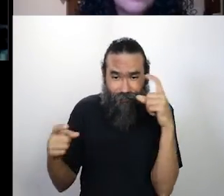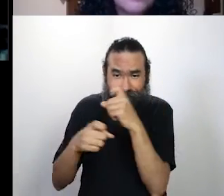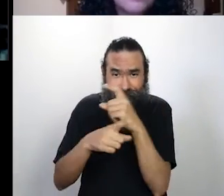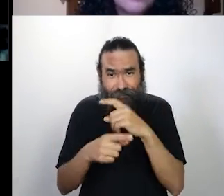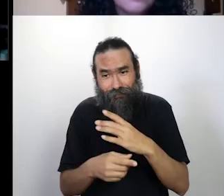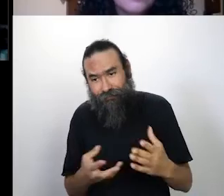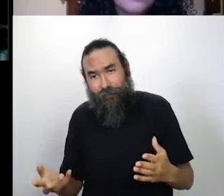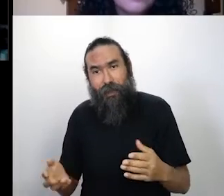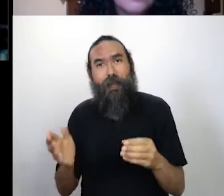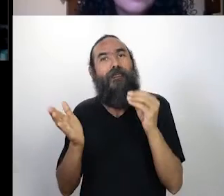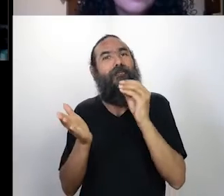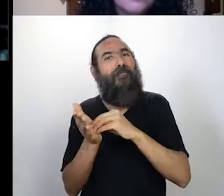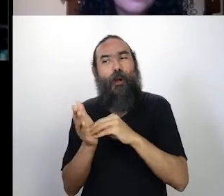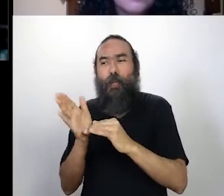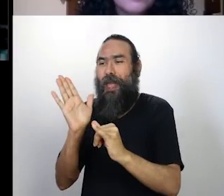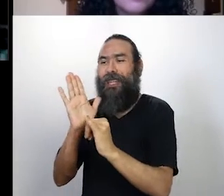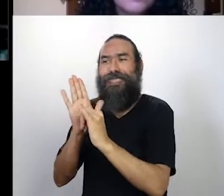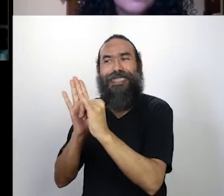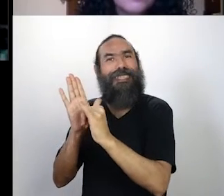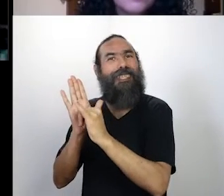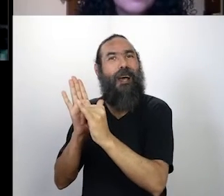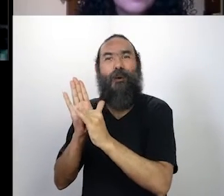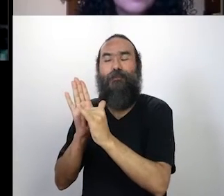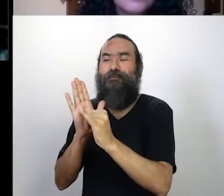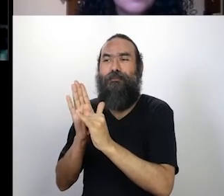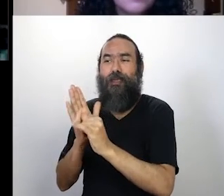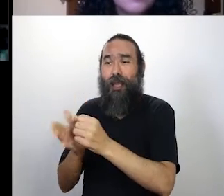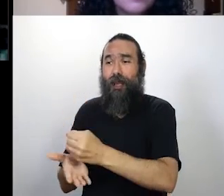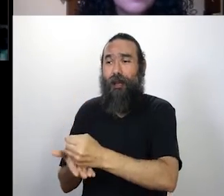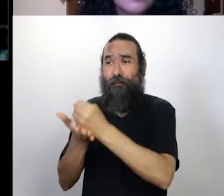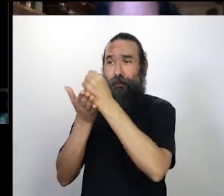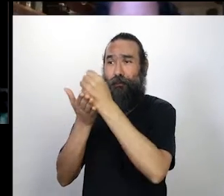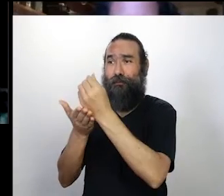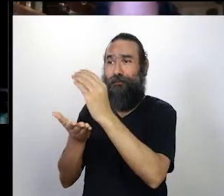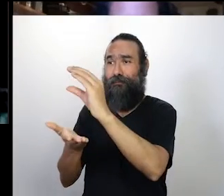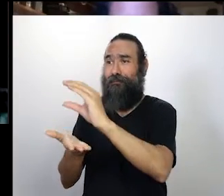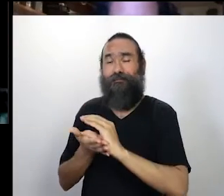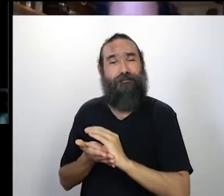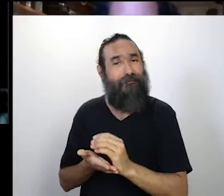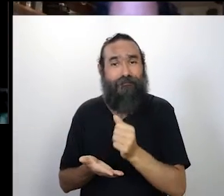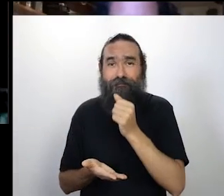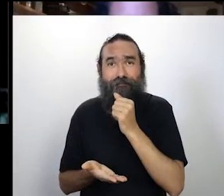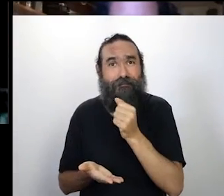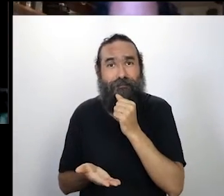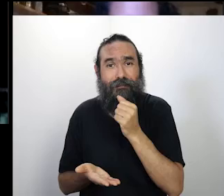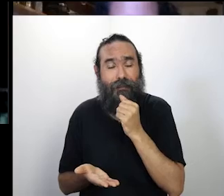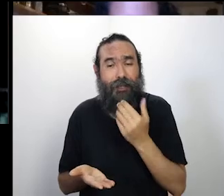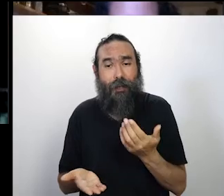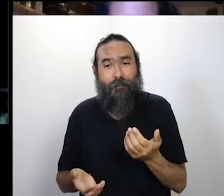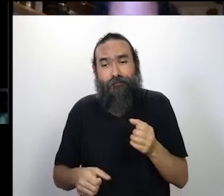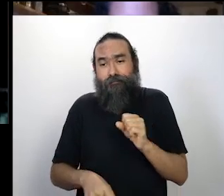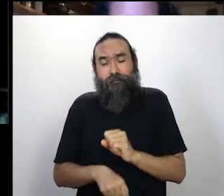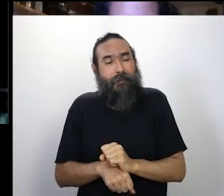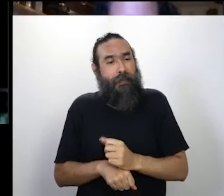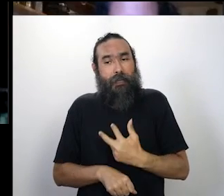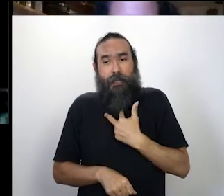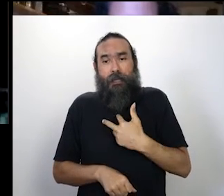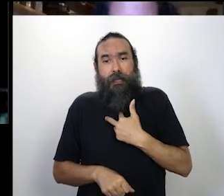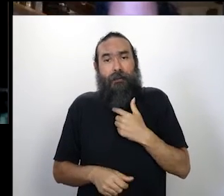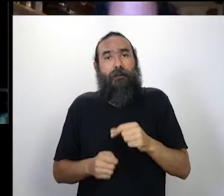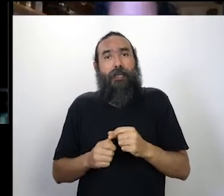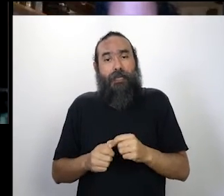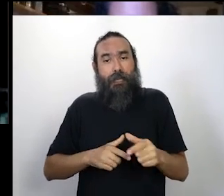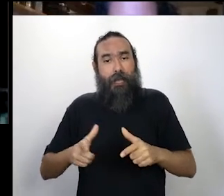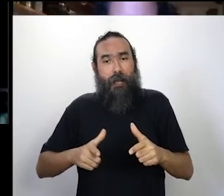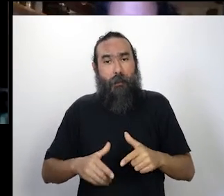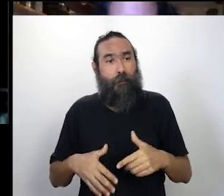gente não entrou, conseguiu nenhum edital, nenhum recurso, então tem muita gente que está sem poder fazer nenhum trabalho, né, e aí,